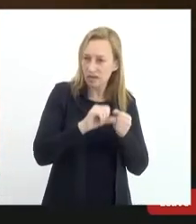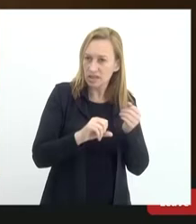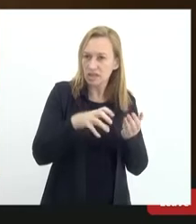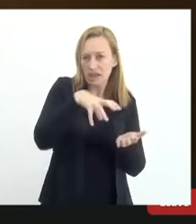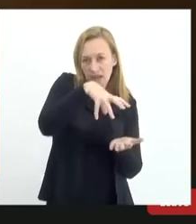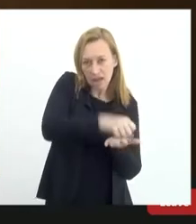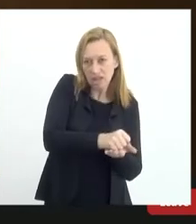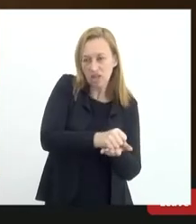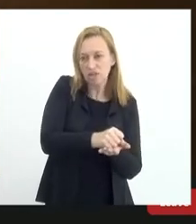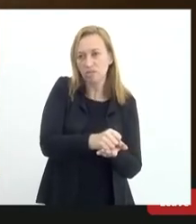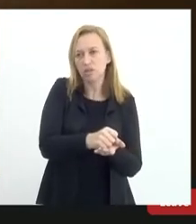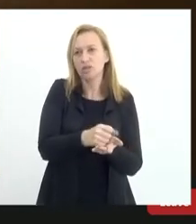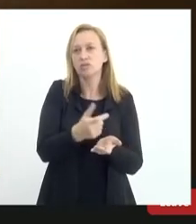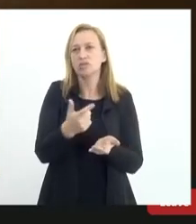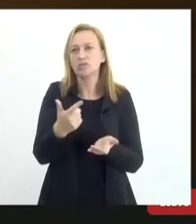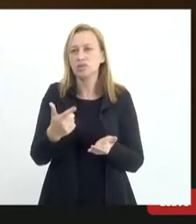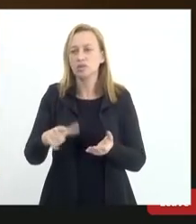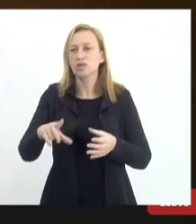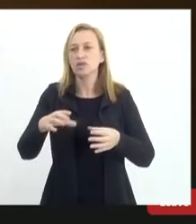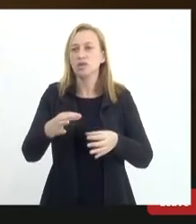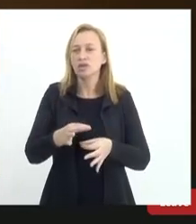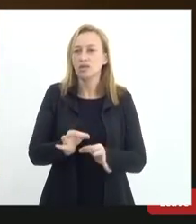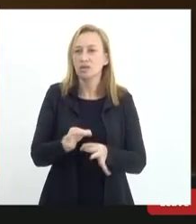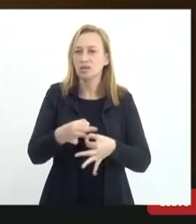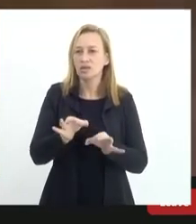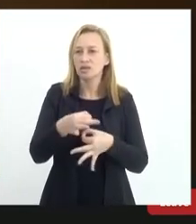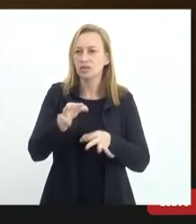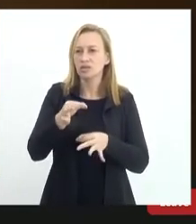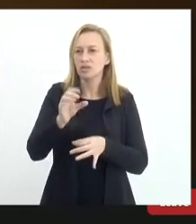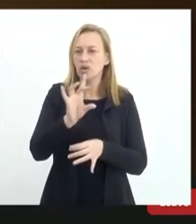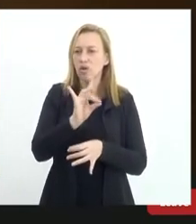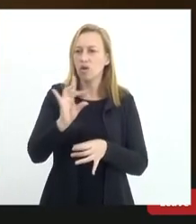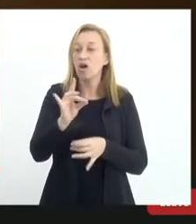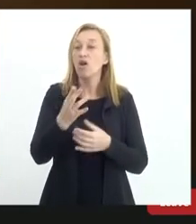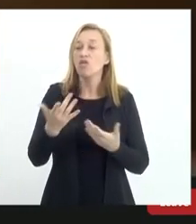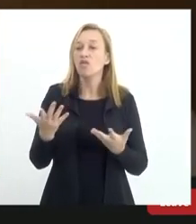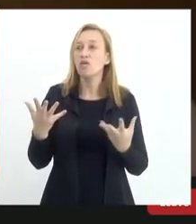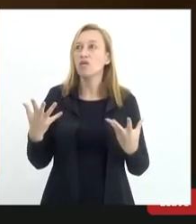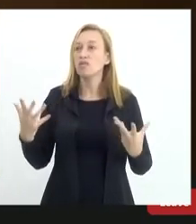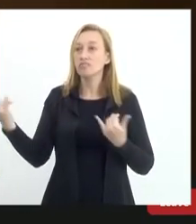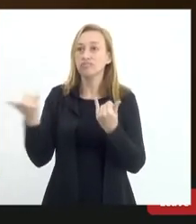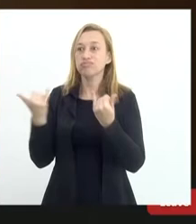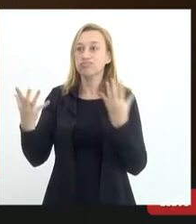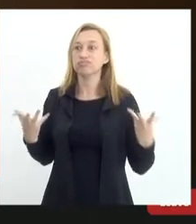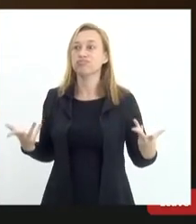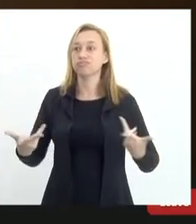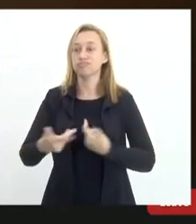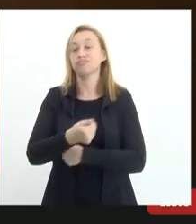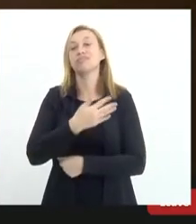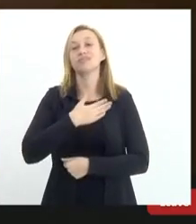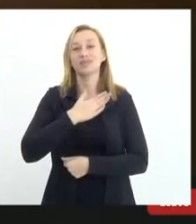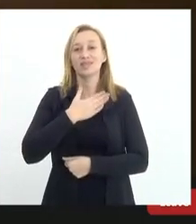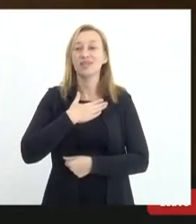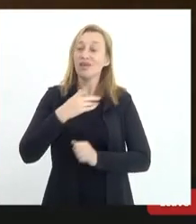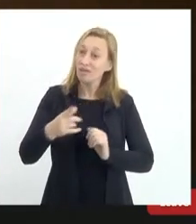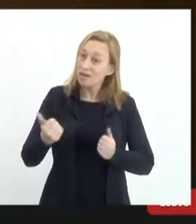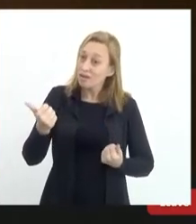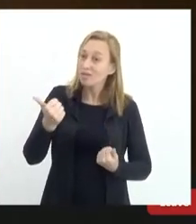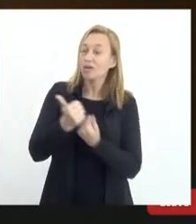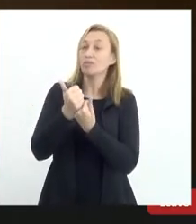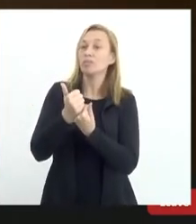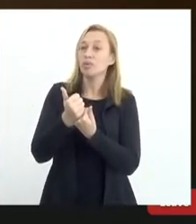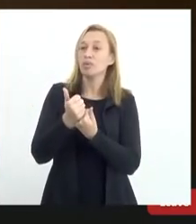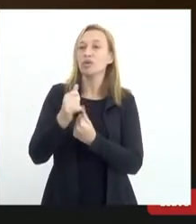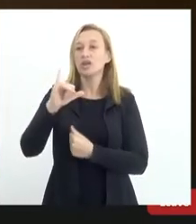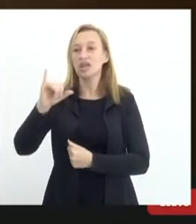cadastramento de medula óssea. Foi uma notícia para mim maravilhosa, porque eles vão dar esse soporte que o